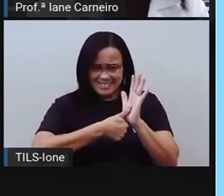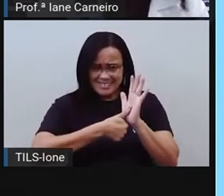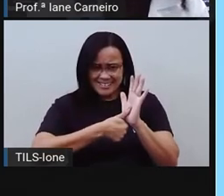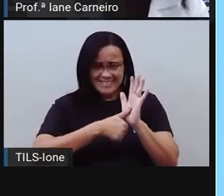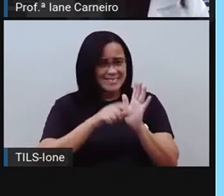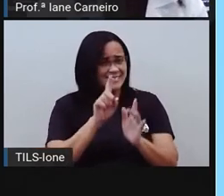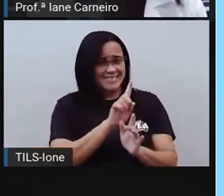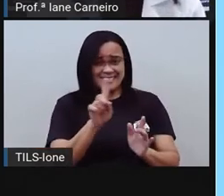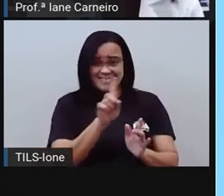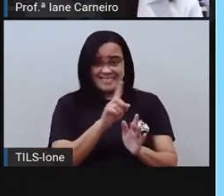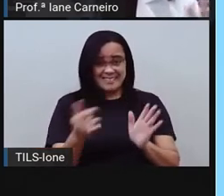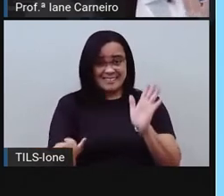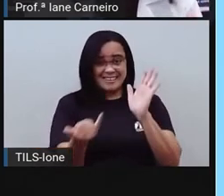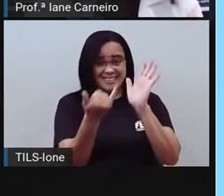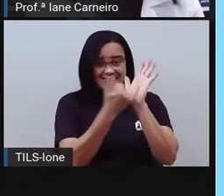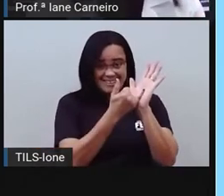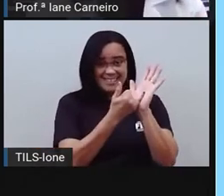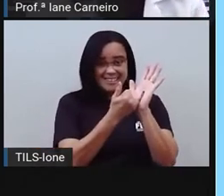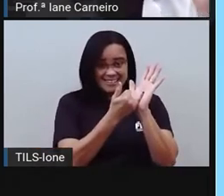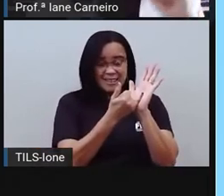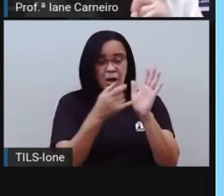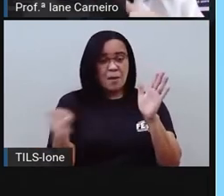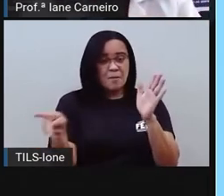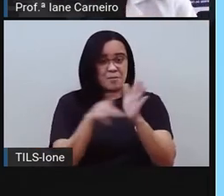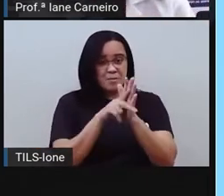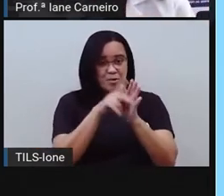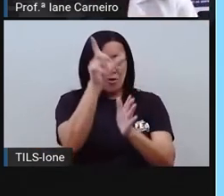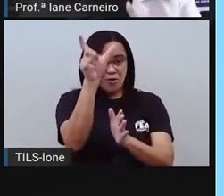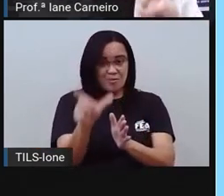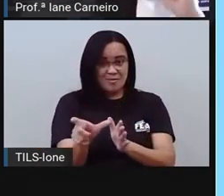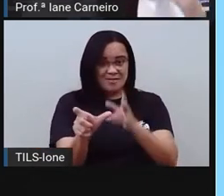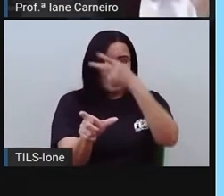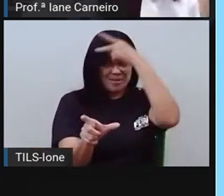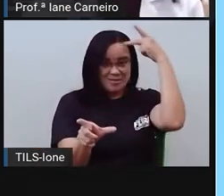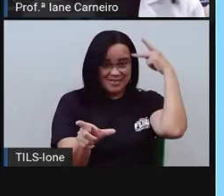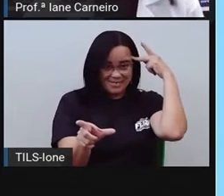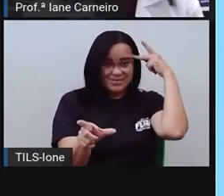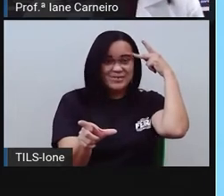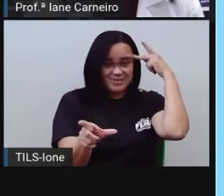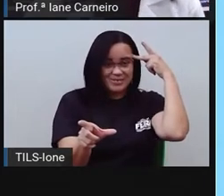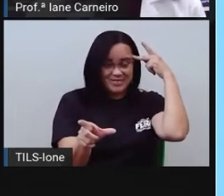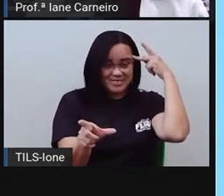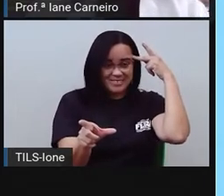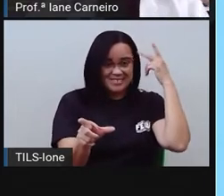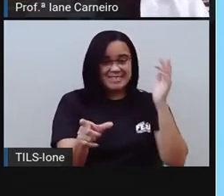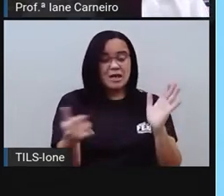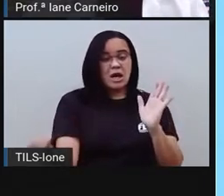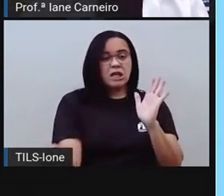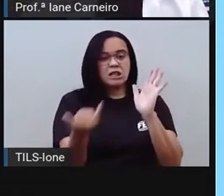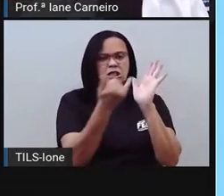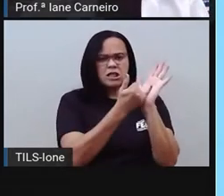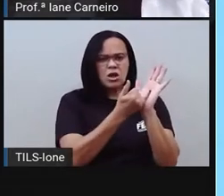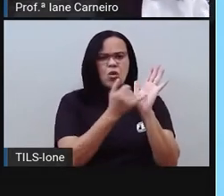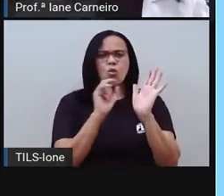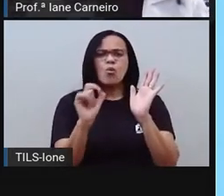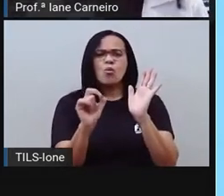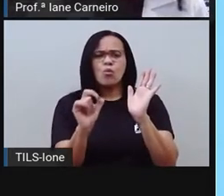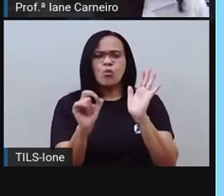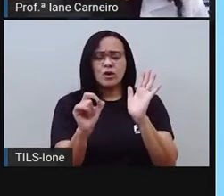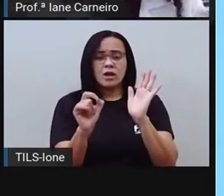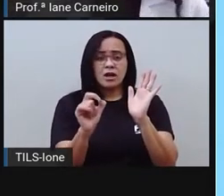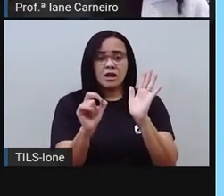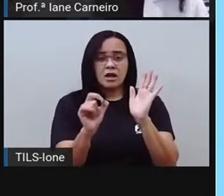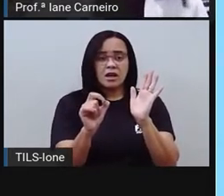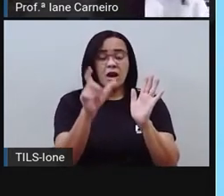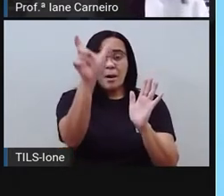não, da certidão de nascimento, não. Faz parte, mas é uma identidade sobre quem